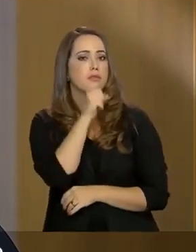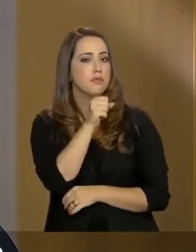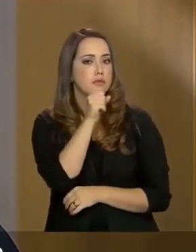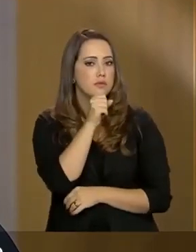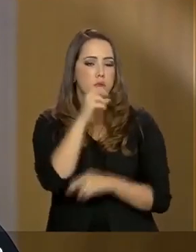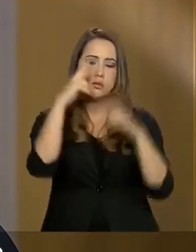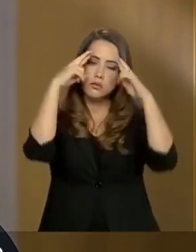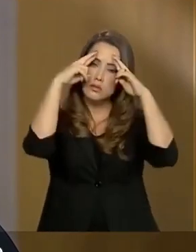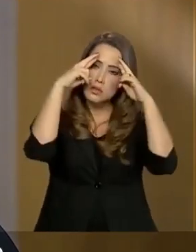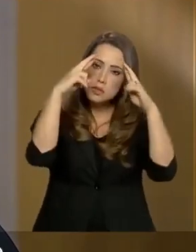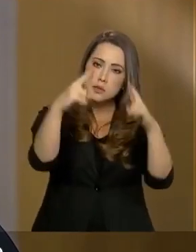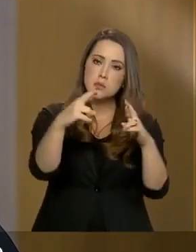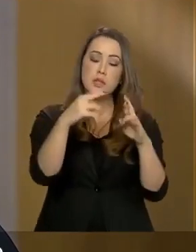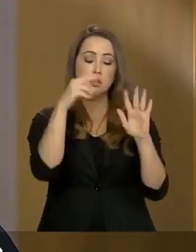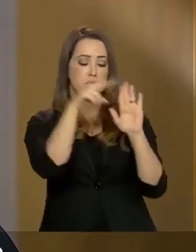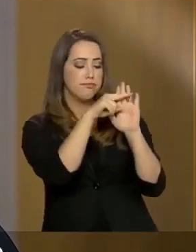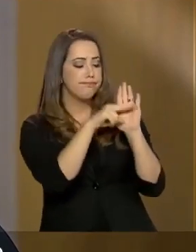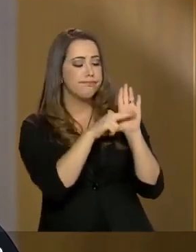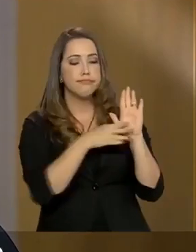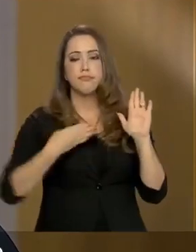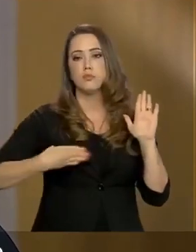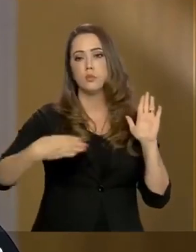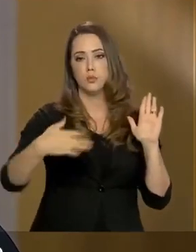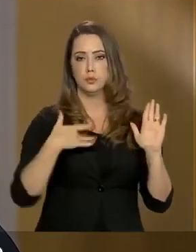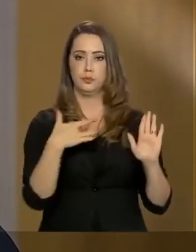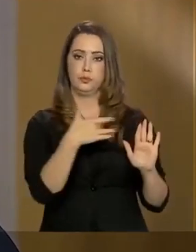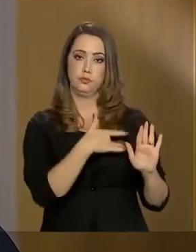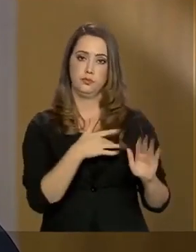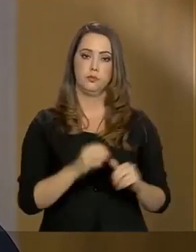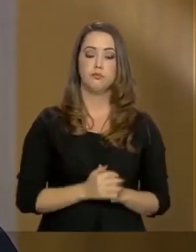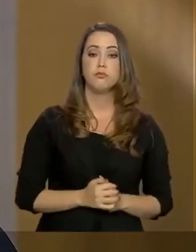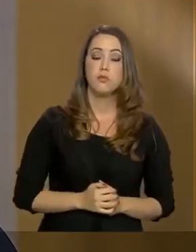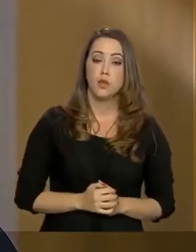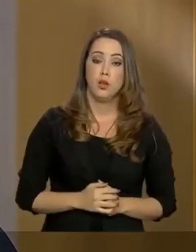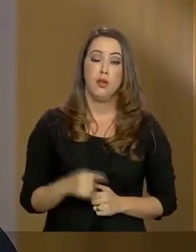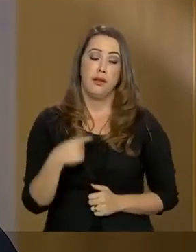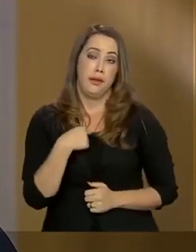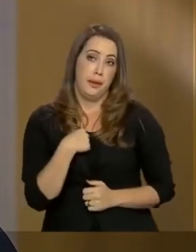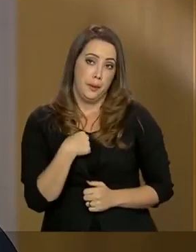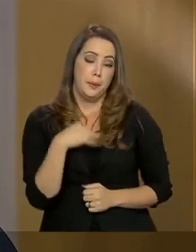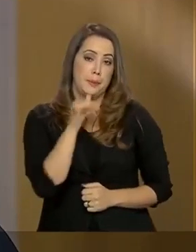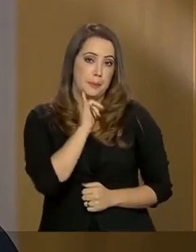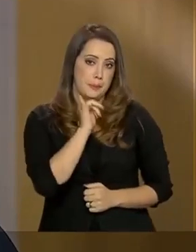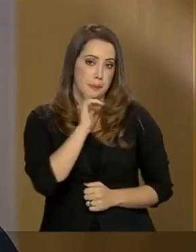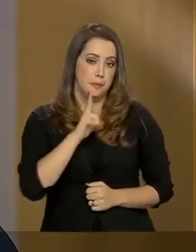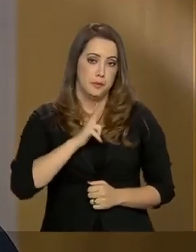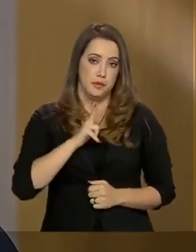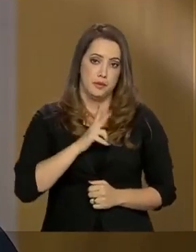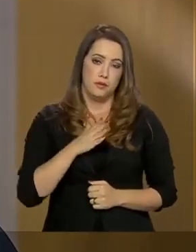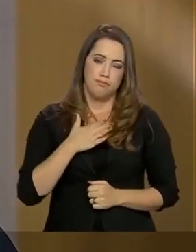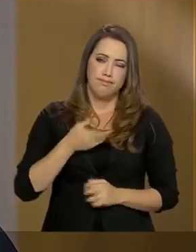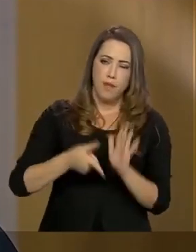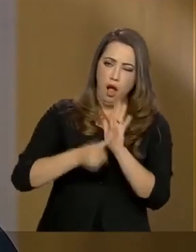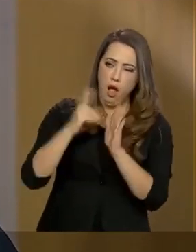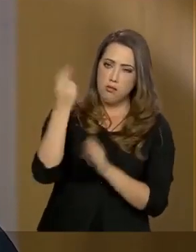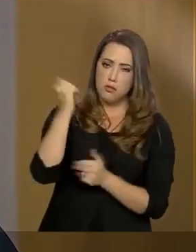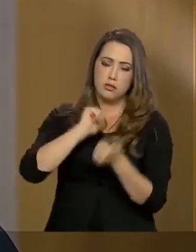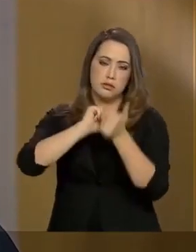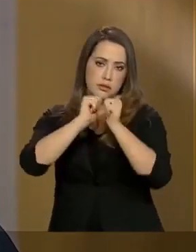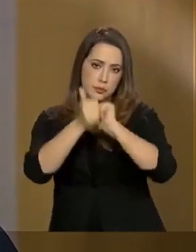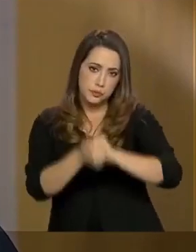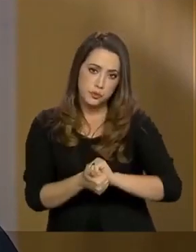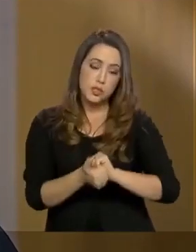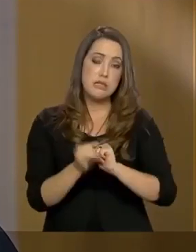respeitando as orientações do Ministério da Saúde. No meu caso particular, pelo meu histórico de